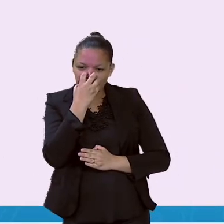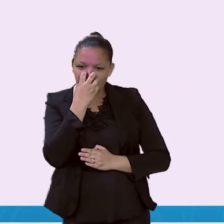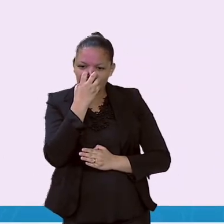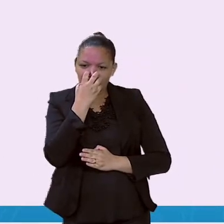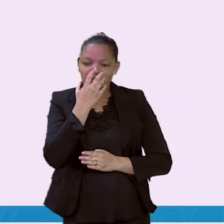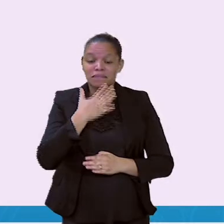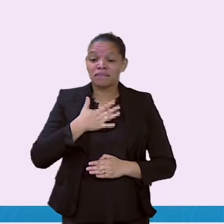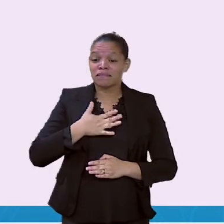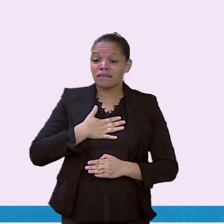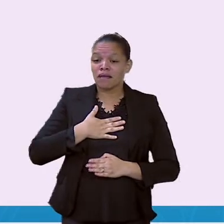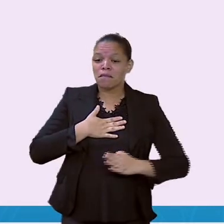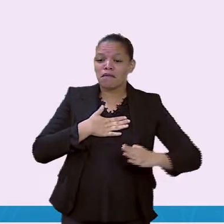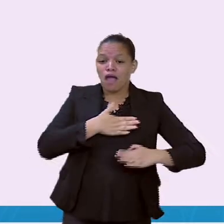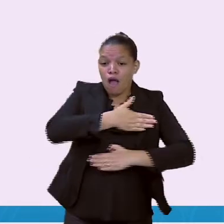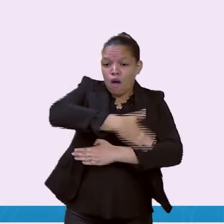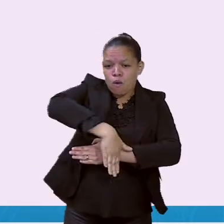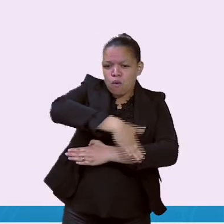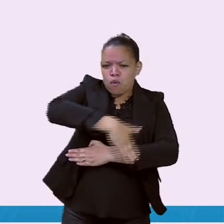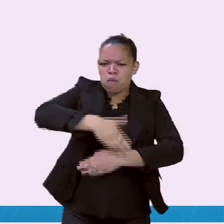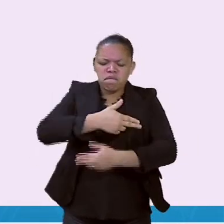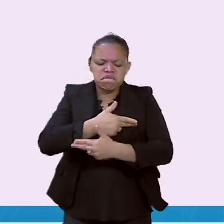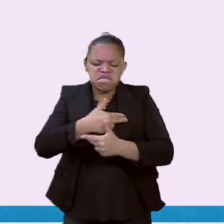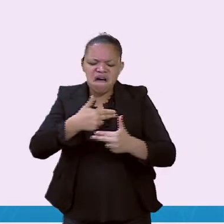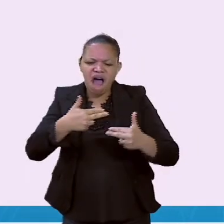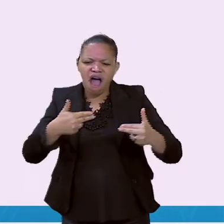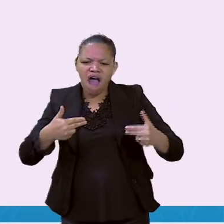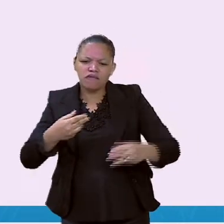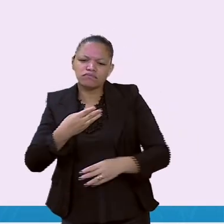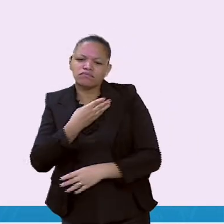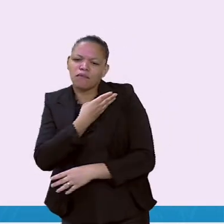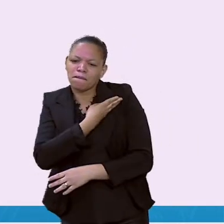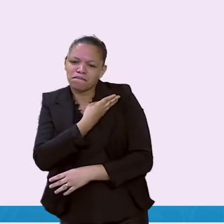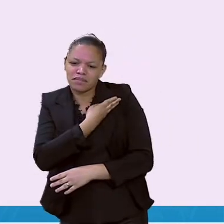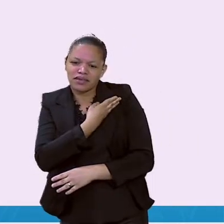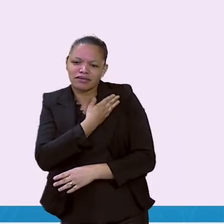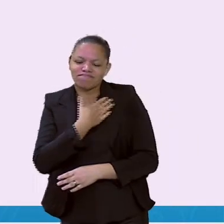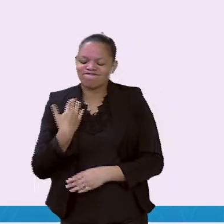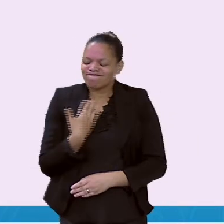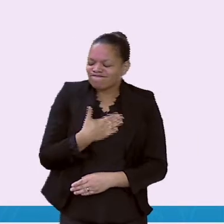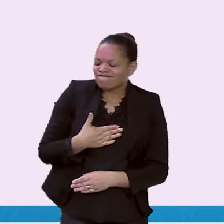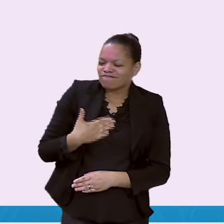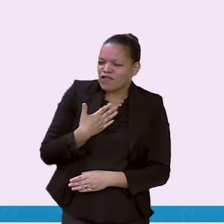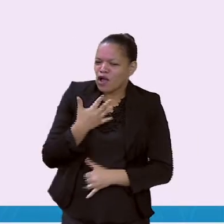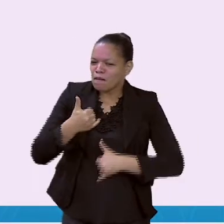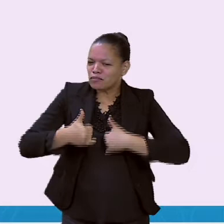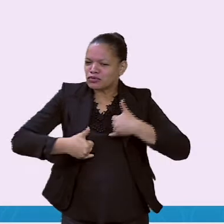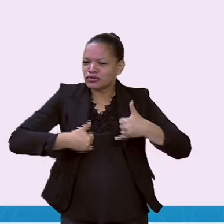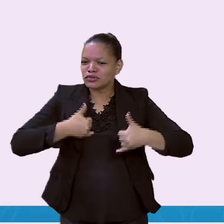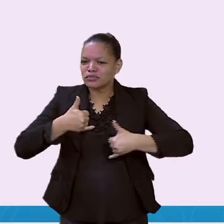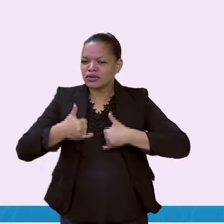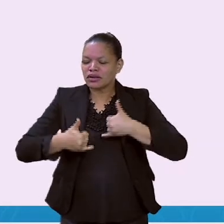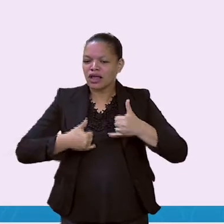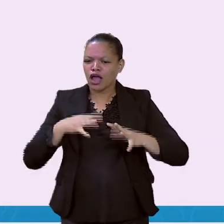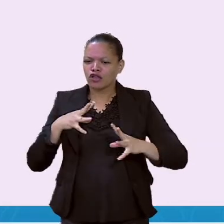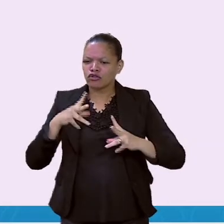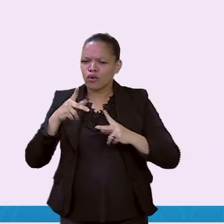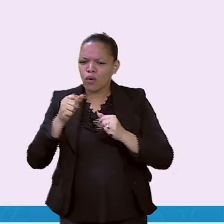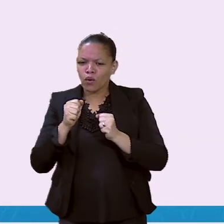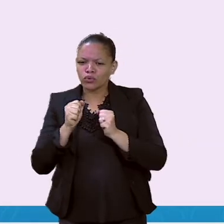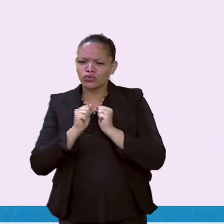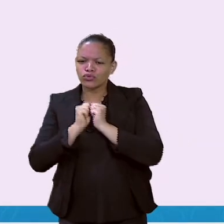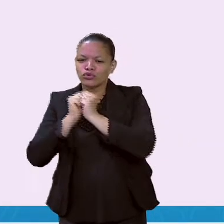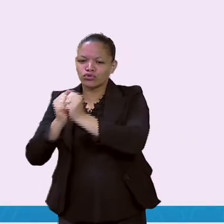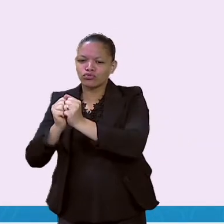tem muitos amigos. E a gente gosta muito de brincar uns nas casas dos outros.